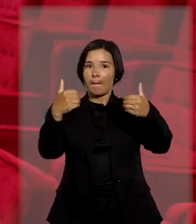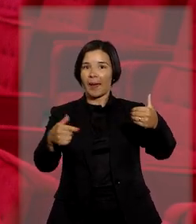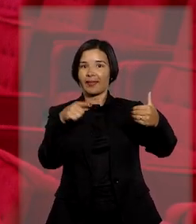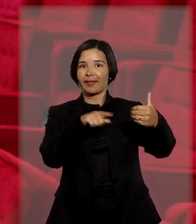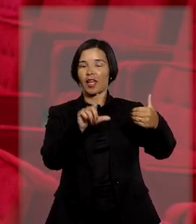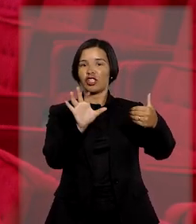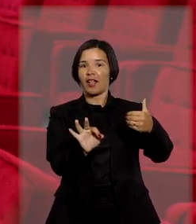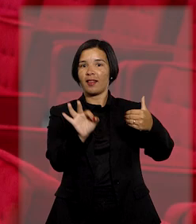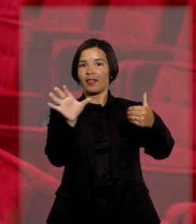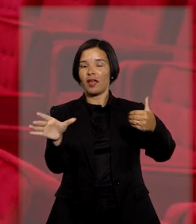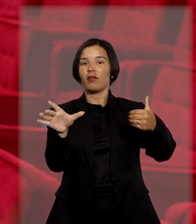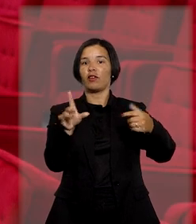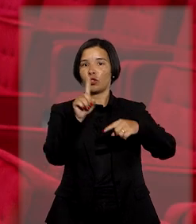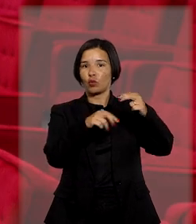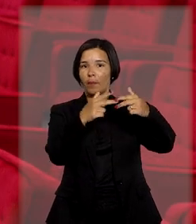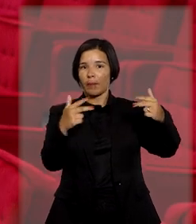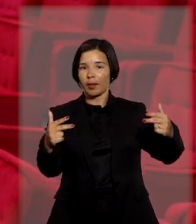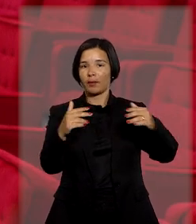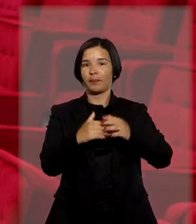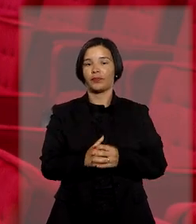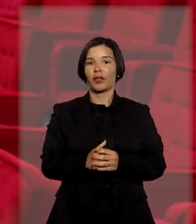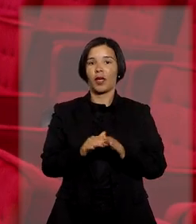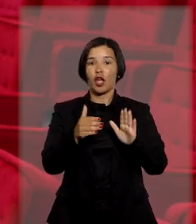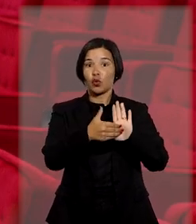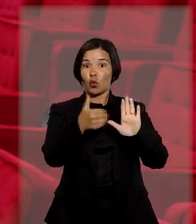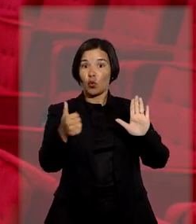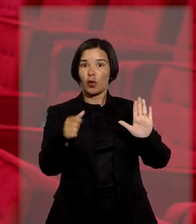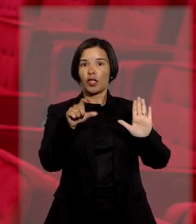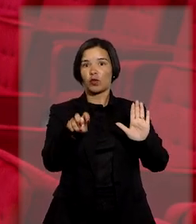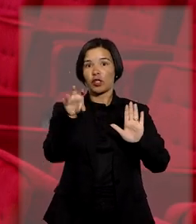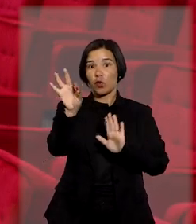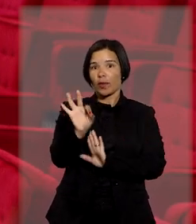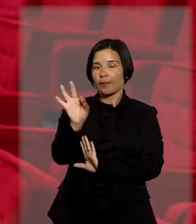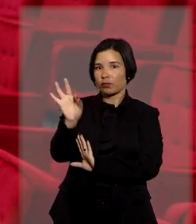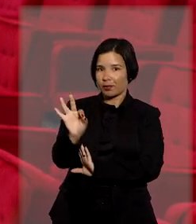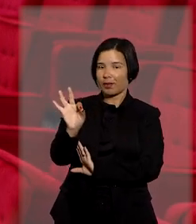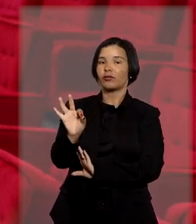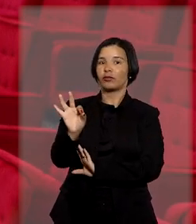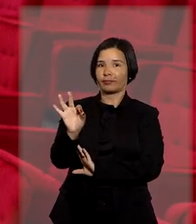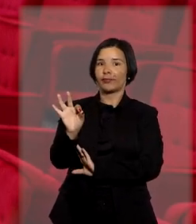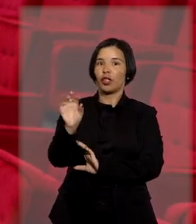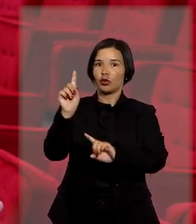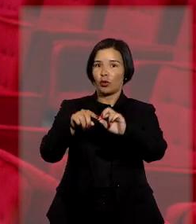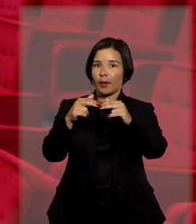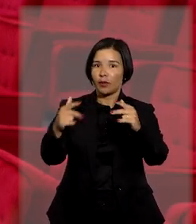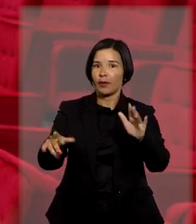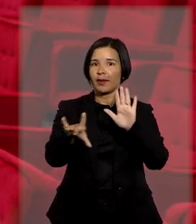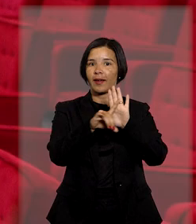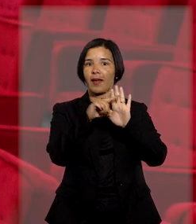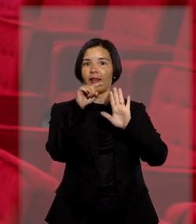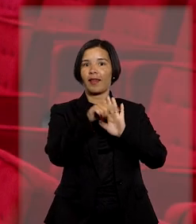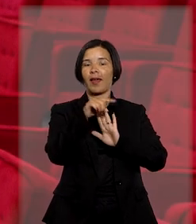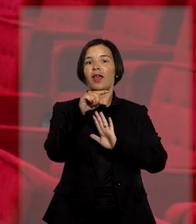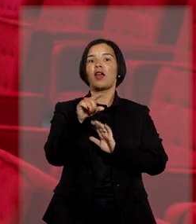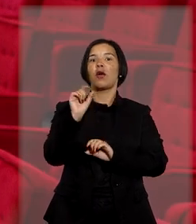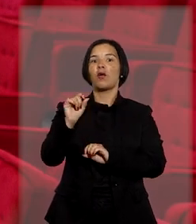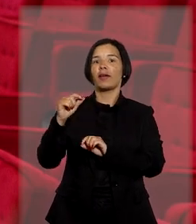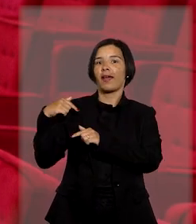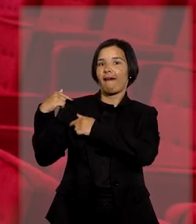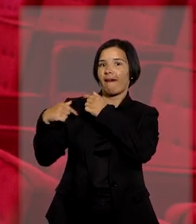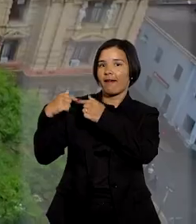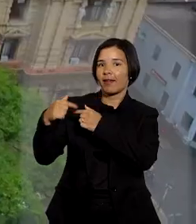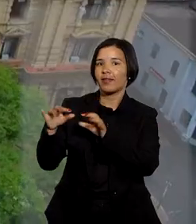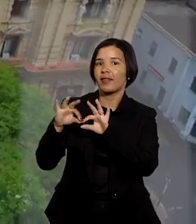metade disponível do acervo patrimonial, excluindo-se os 50% do patrimônio que a lei reserva aos herdeiros